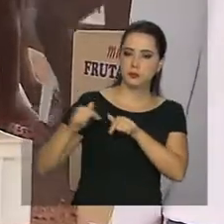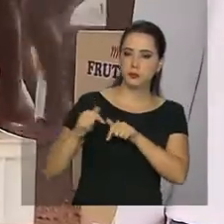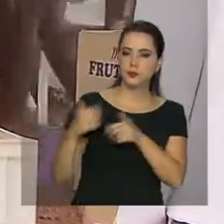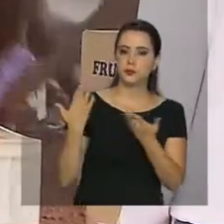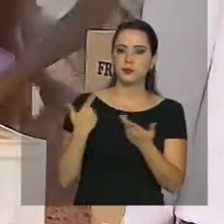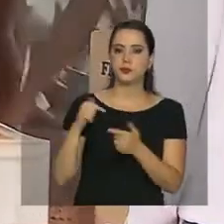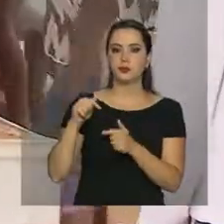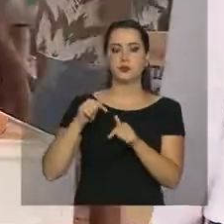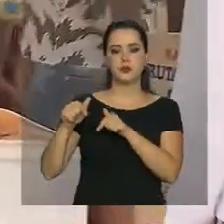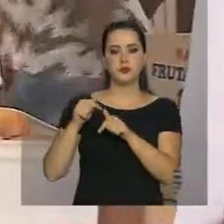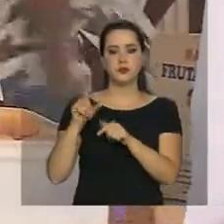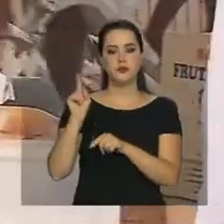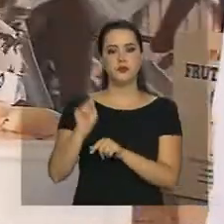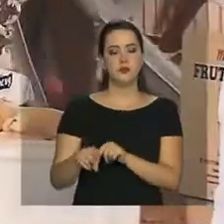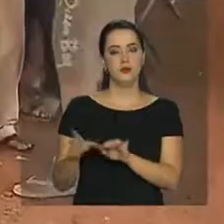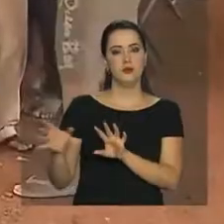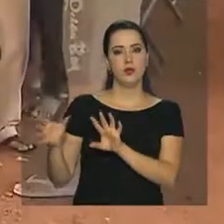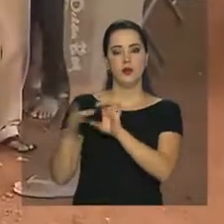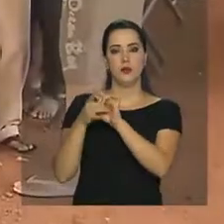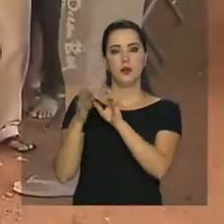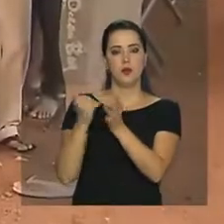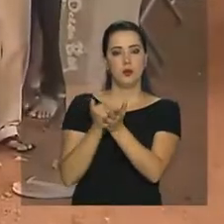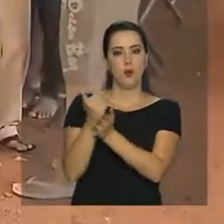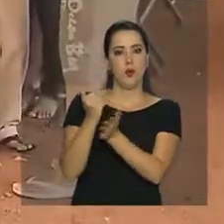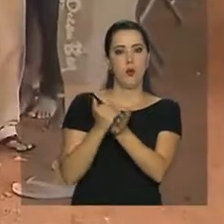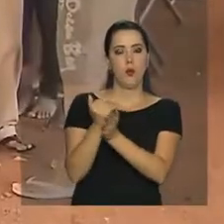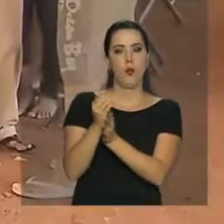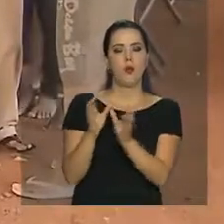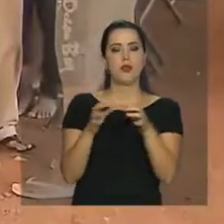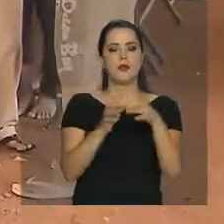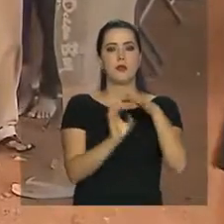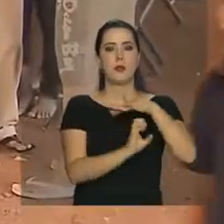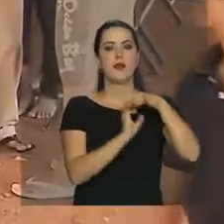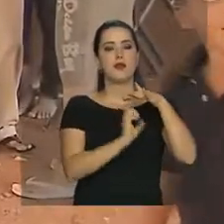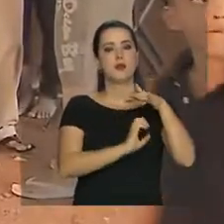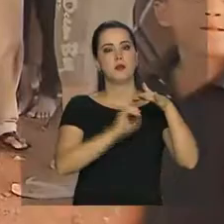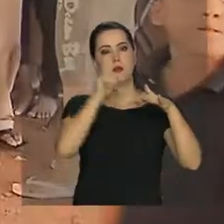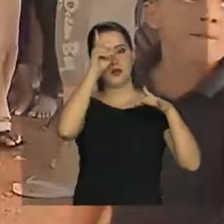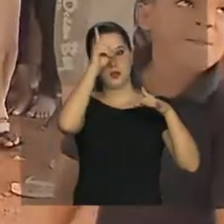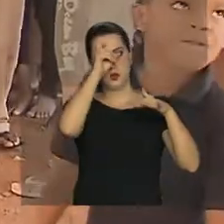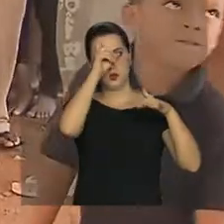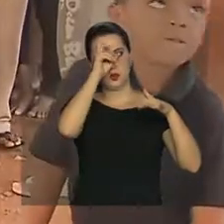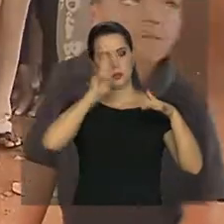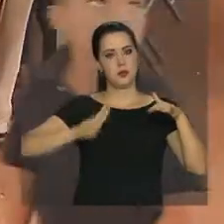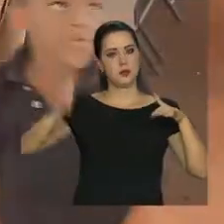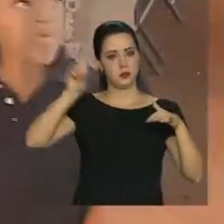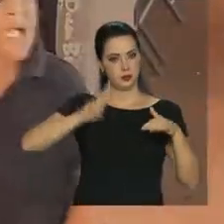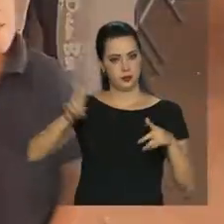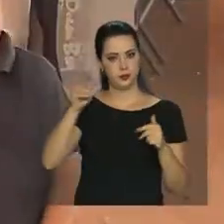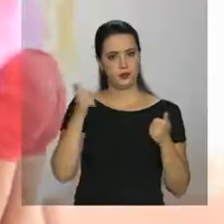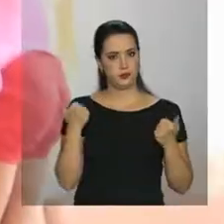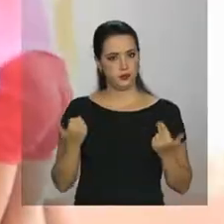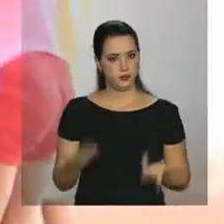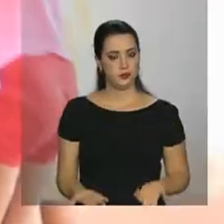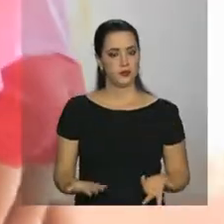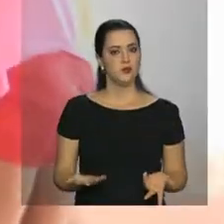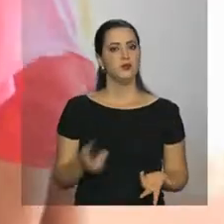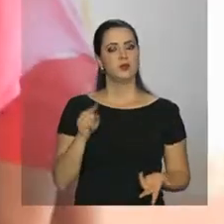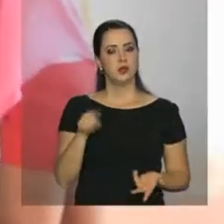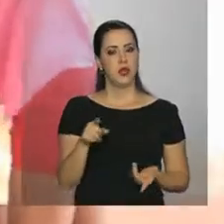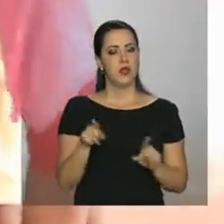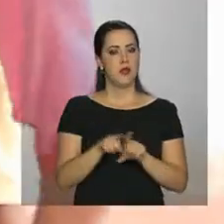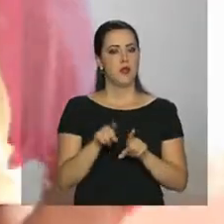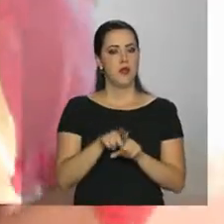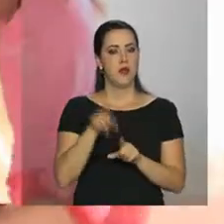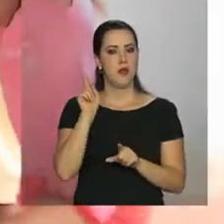Esta ação vai ser implementada pela EBSER, a Empresa Brasileira de Serviços Hospitalares. A